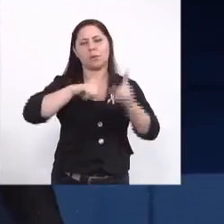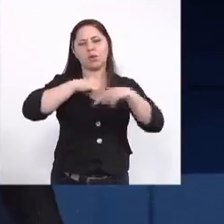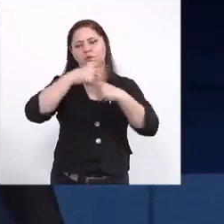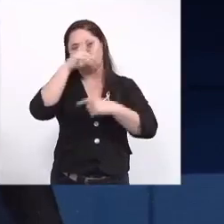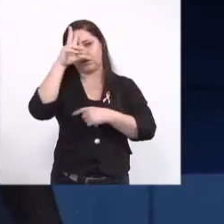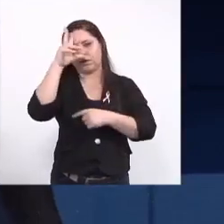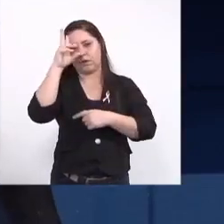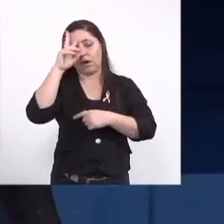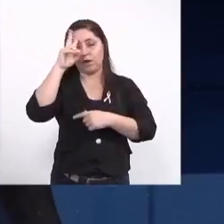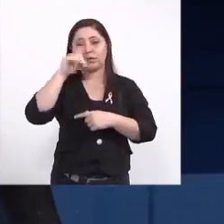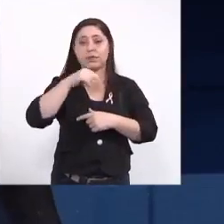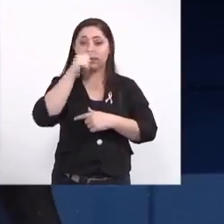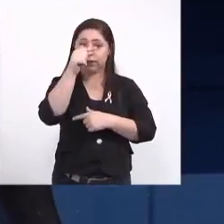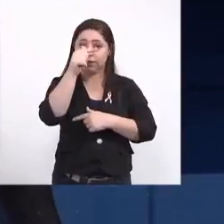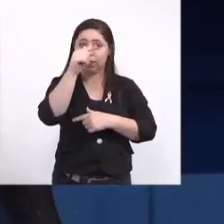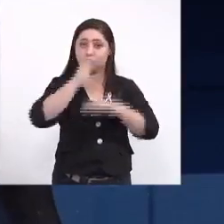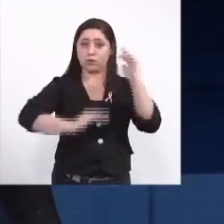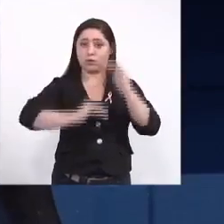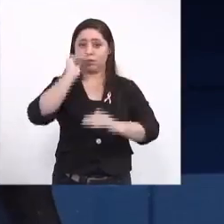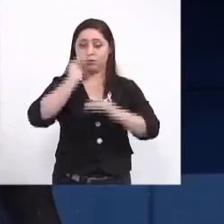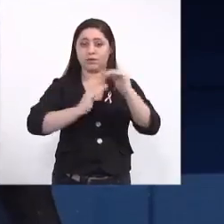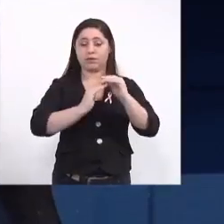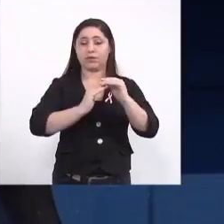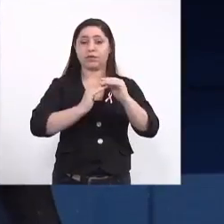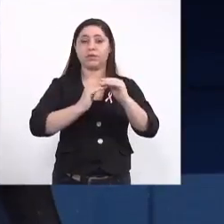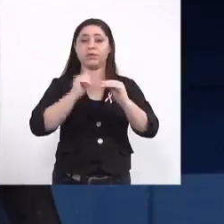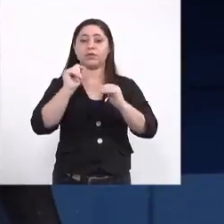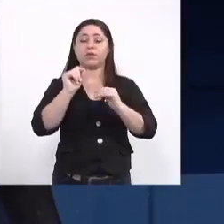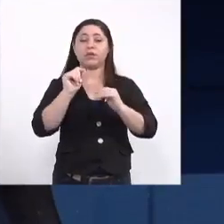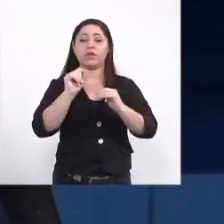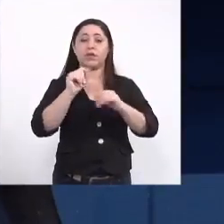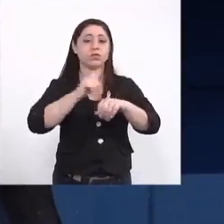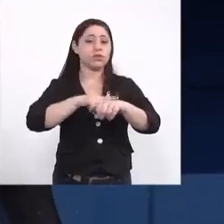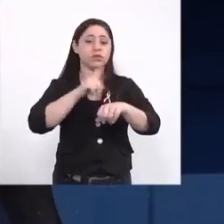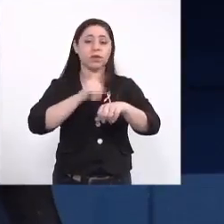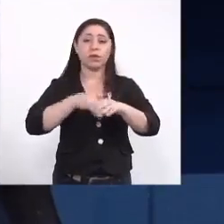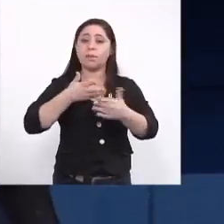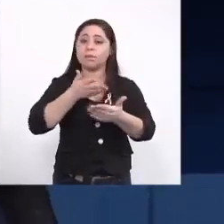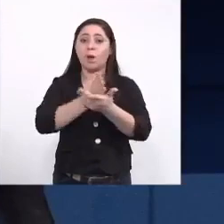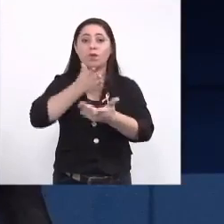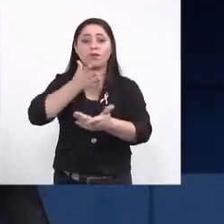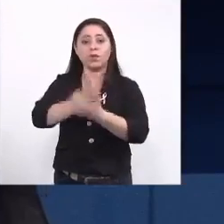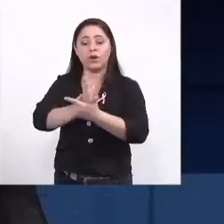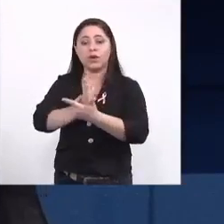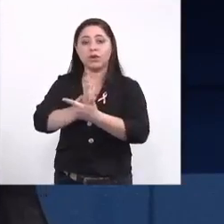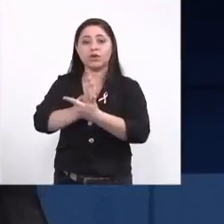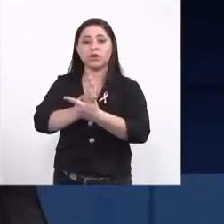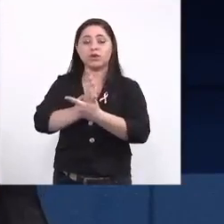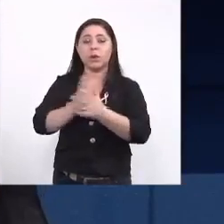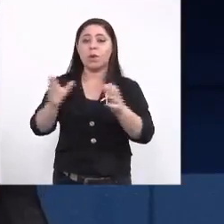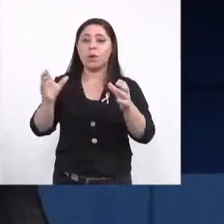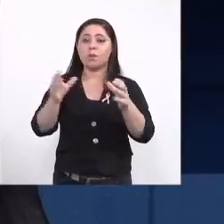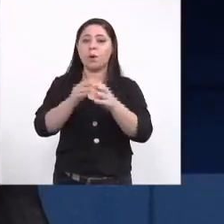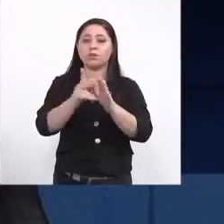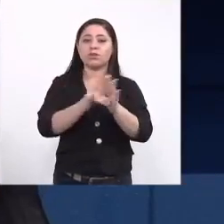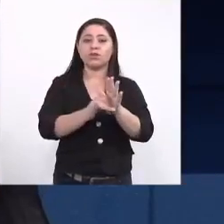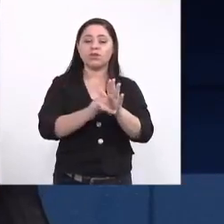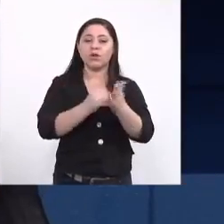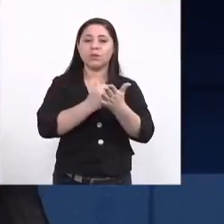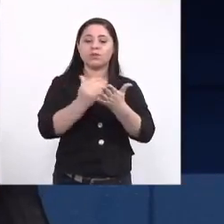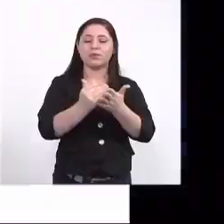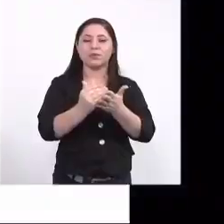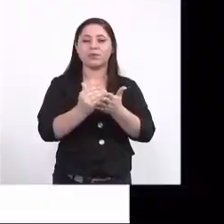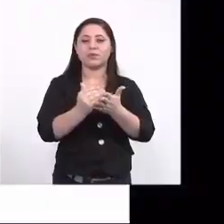lembro. Enfim, são sete profissões e, no mesmo tempo que foi aprovada essa residência, a gente apareceu com essa